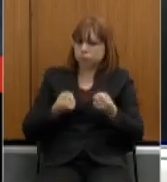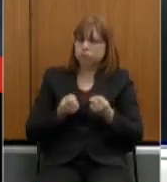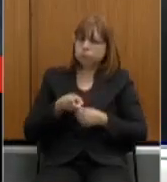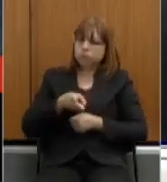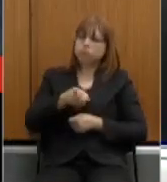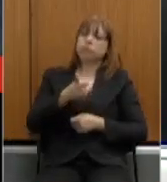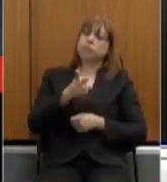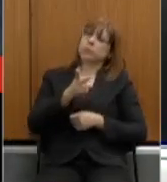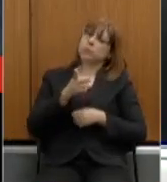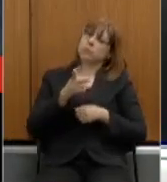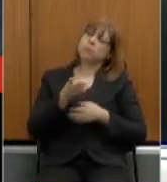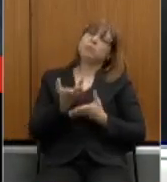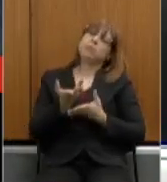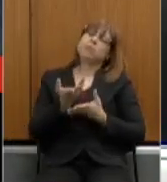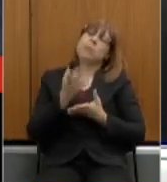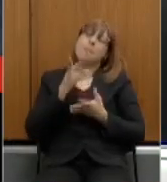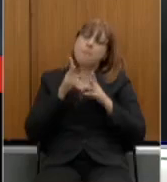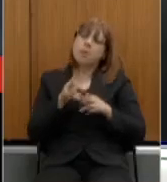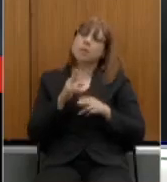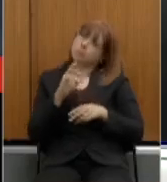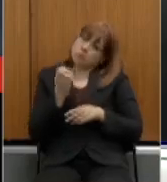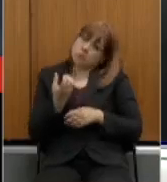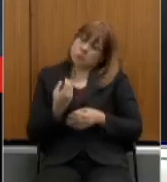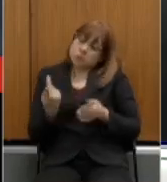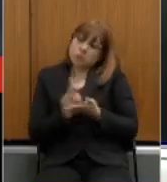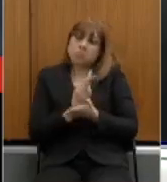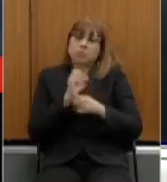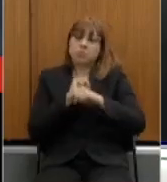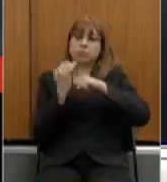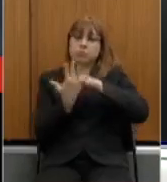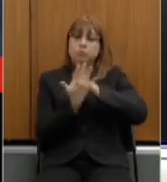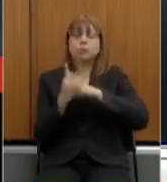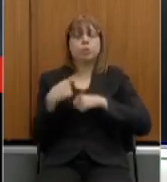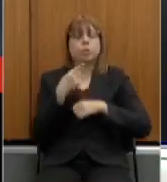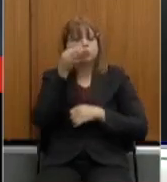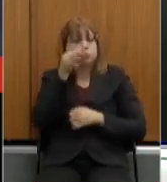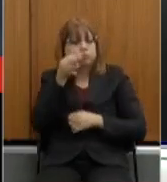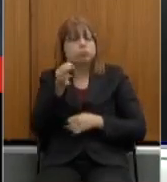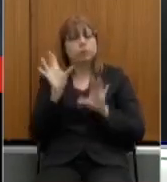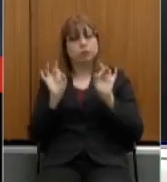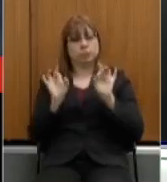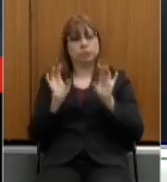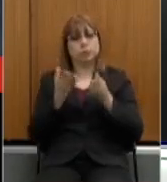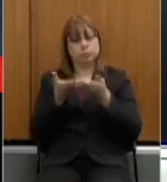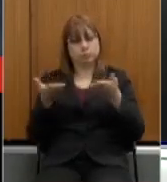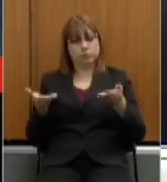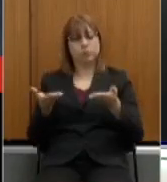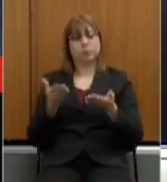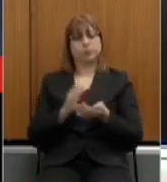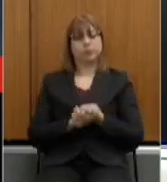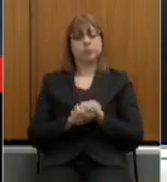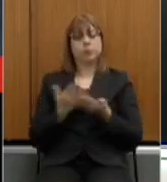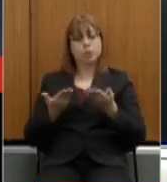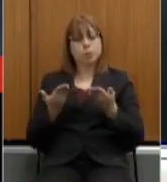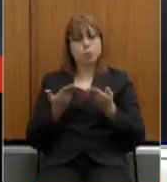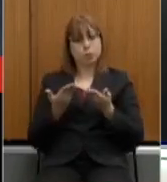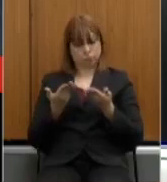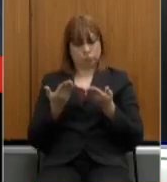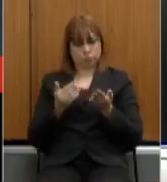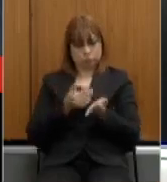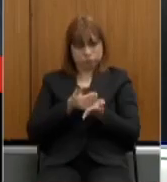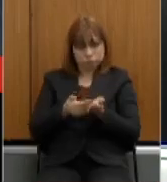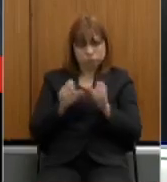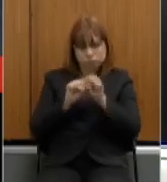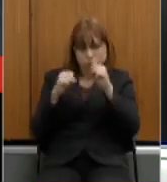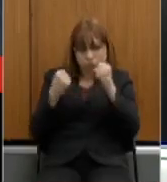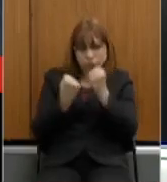tratar esse projeto com a sensibilidade e a atenção especial que ele merece. A realização deste seminário